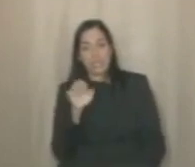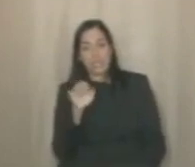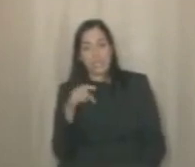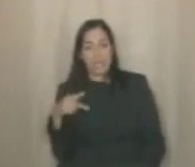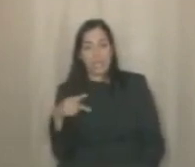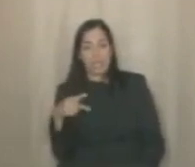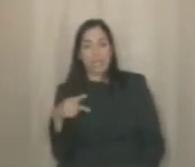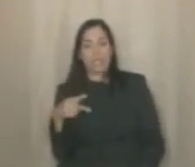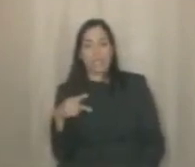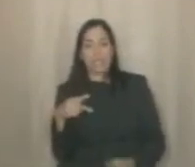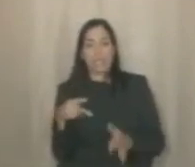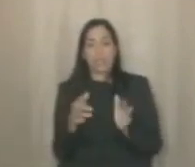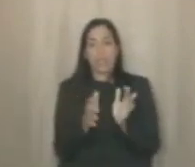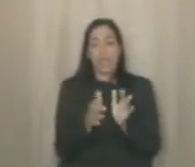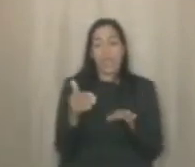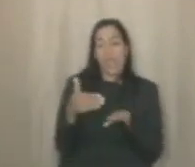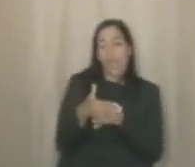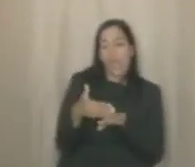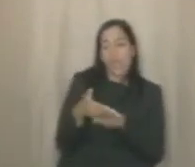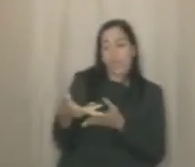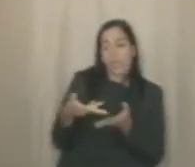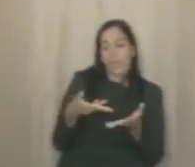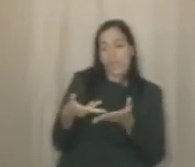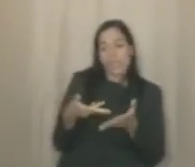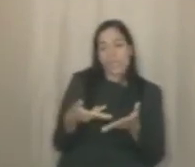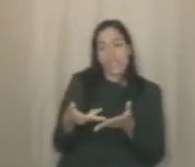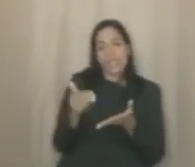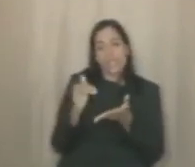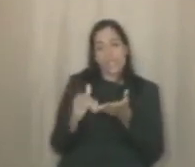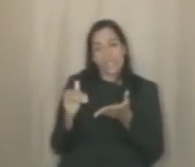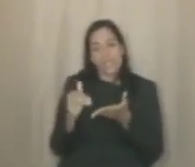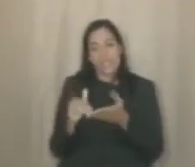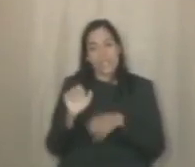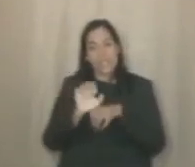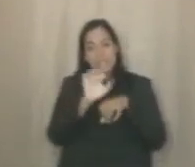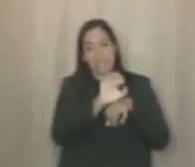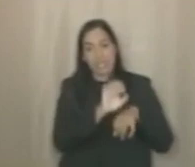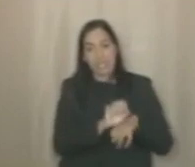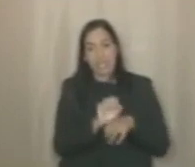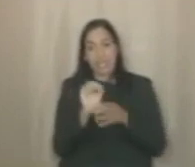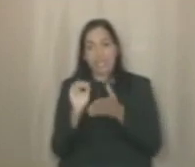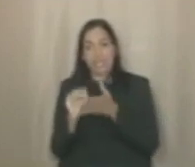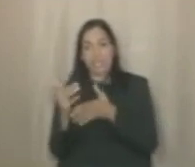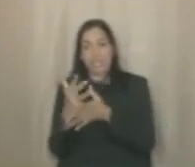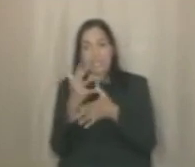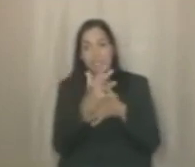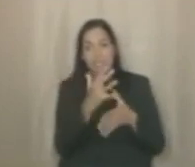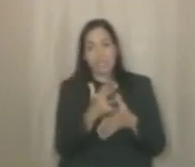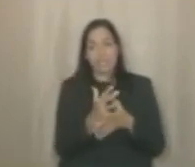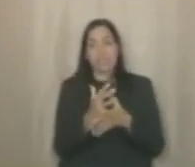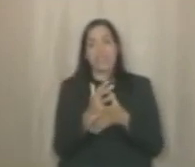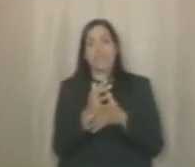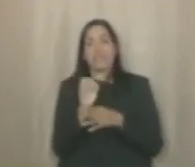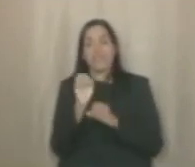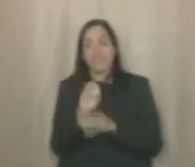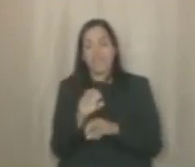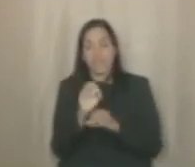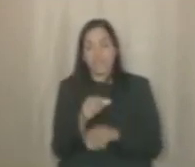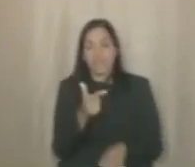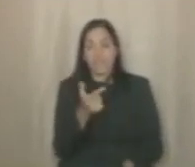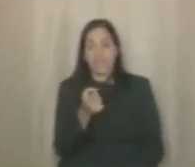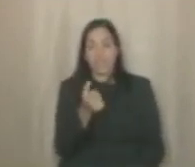realizado com a colaboração das secretarias estaduais e municipais de educação, o Recife tinha, em 2020,